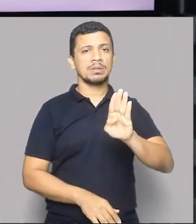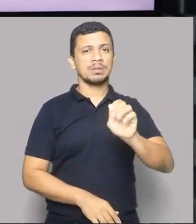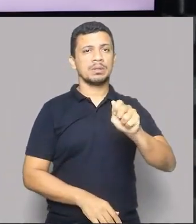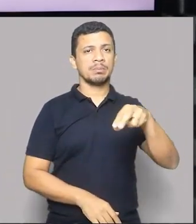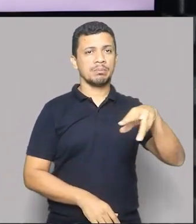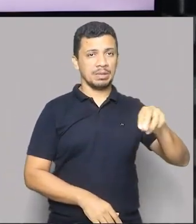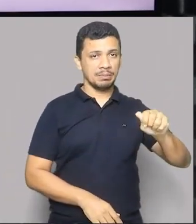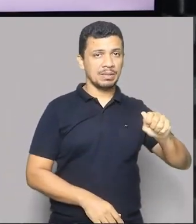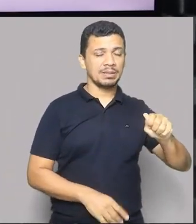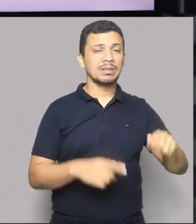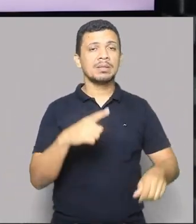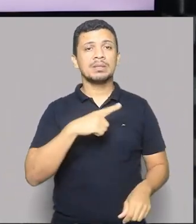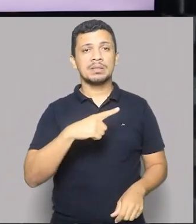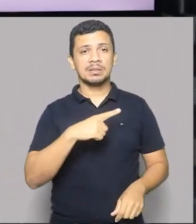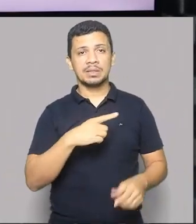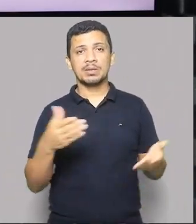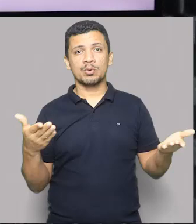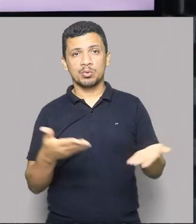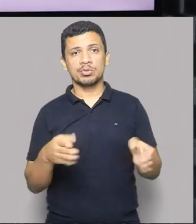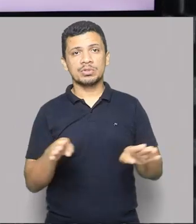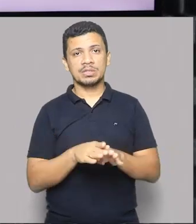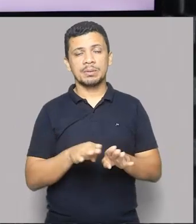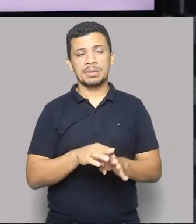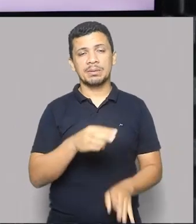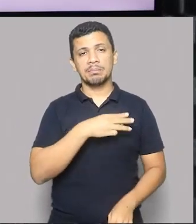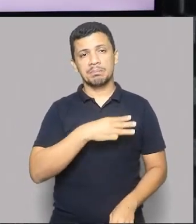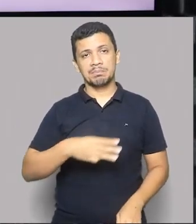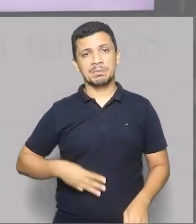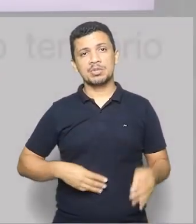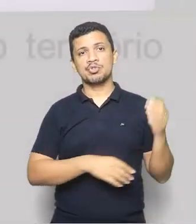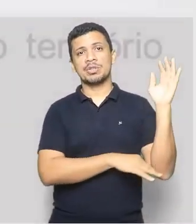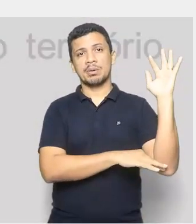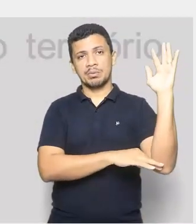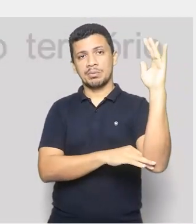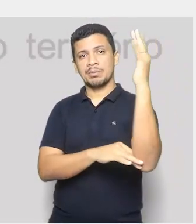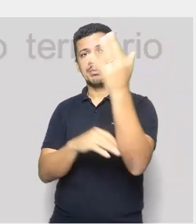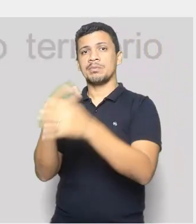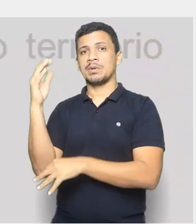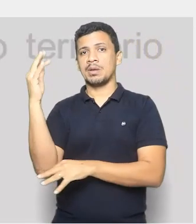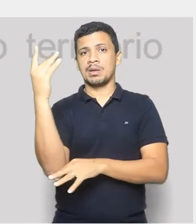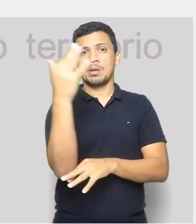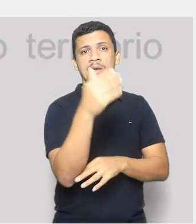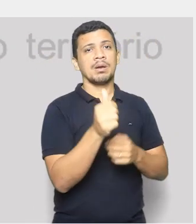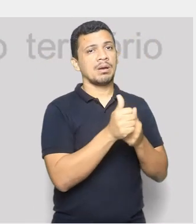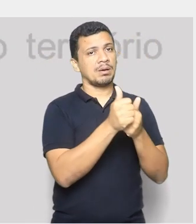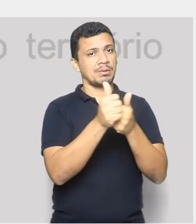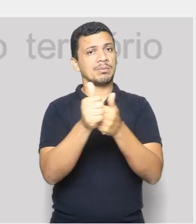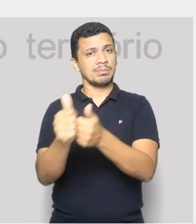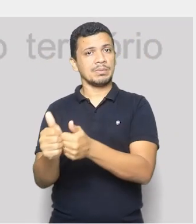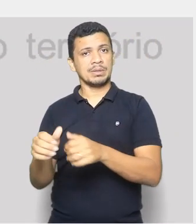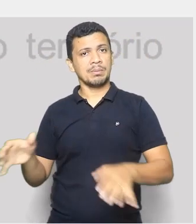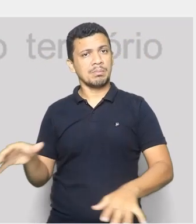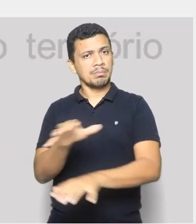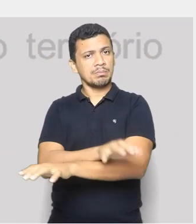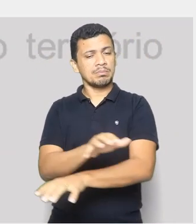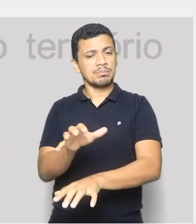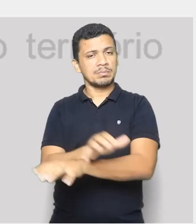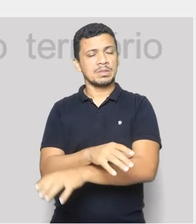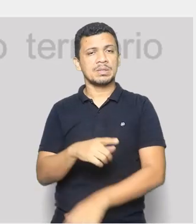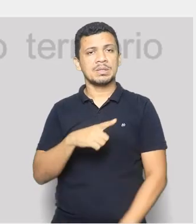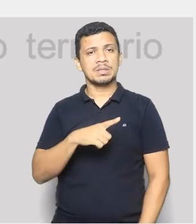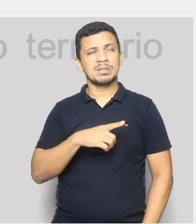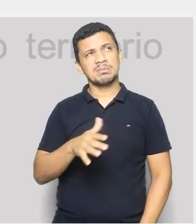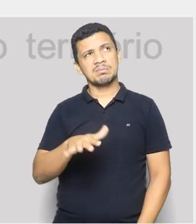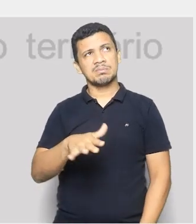hoje, e até mesmo com o Ministério do Meio Ambiente, que gera todo o acompanhamento em relação a esses biomas, nós temos cerca de